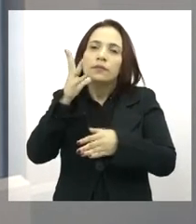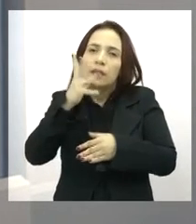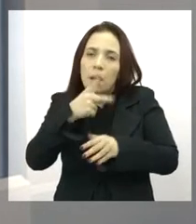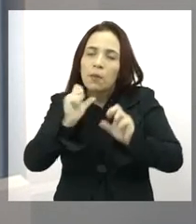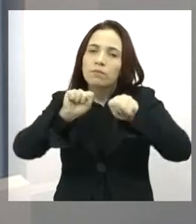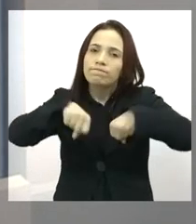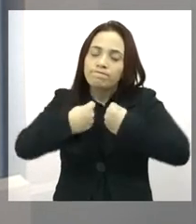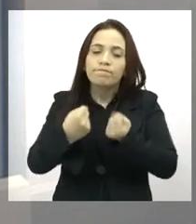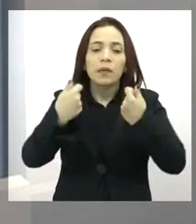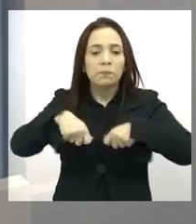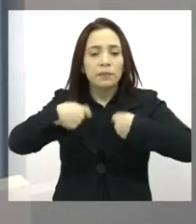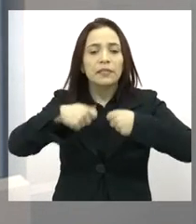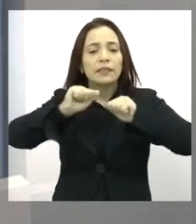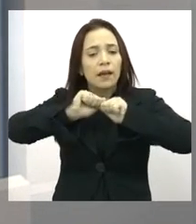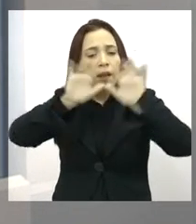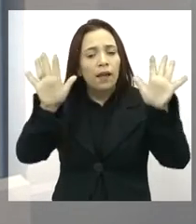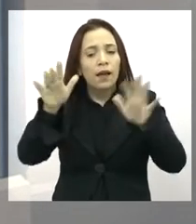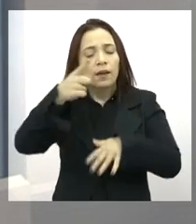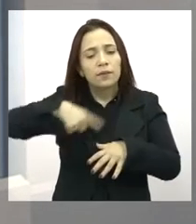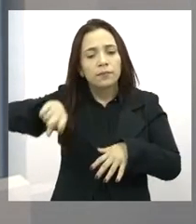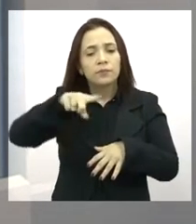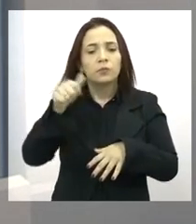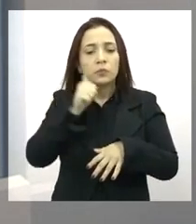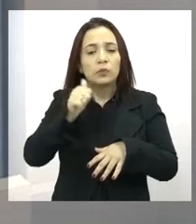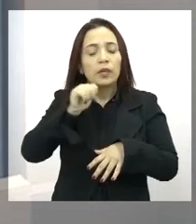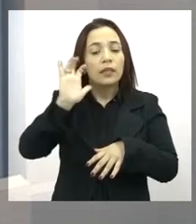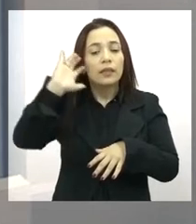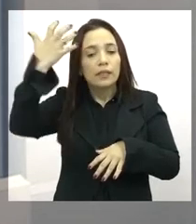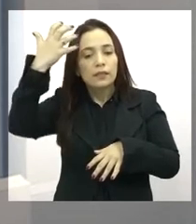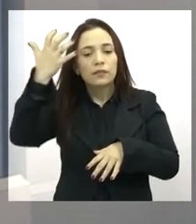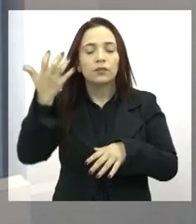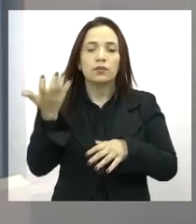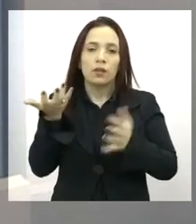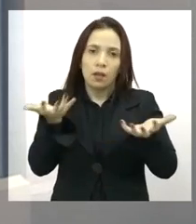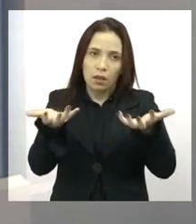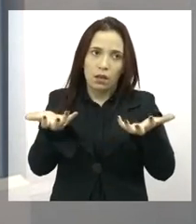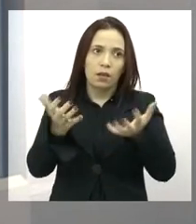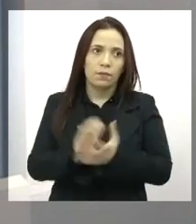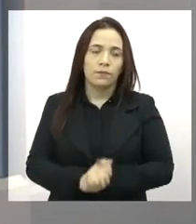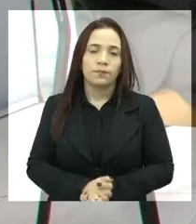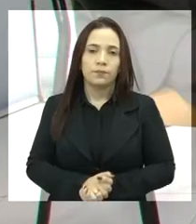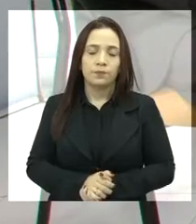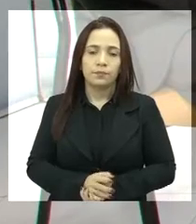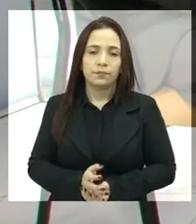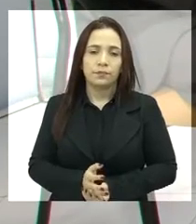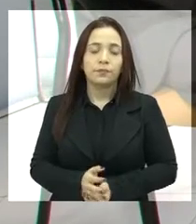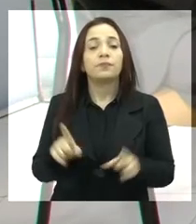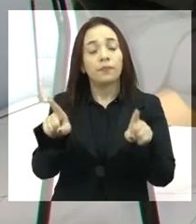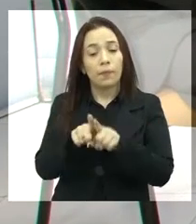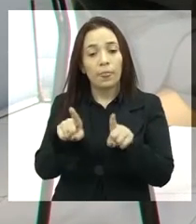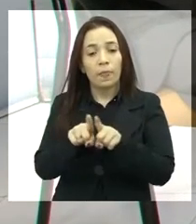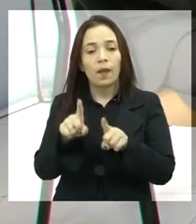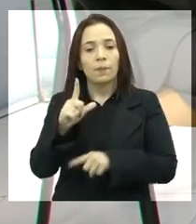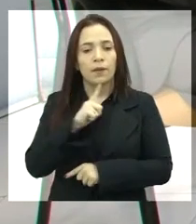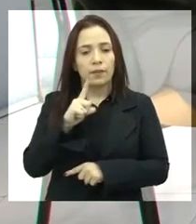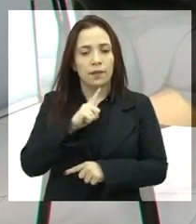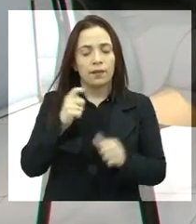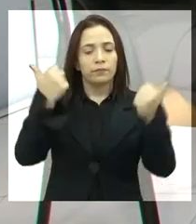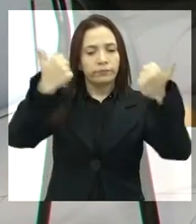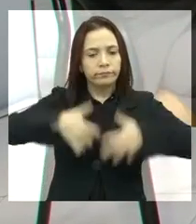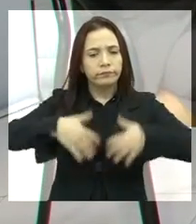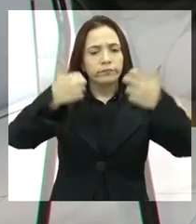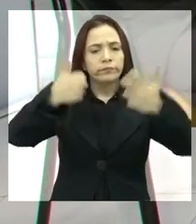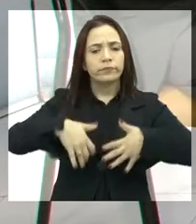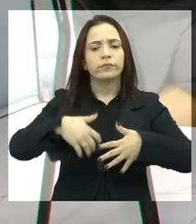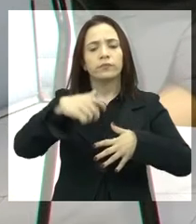processo de esclarecimento para a mulher ter condições de decidir se ela quer ou não se submeter àquilo. E também existem relatos, assim,